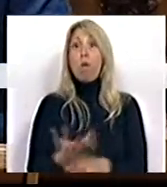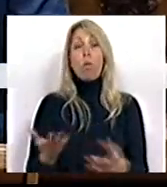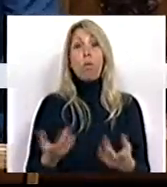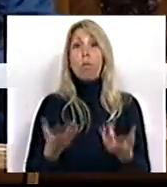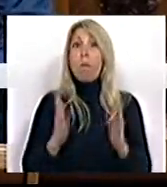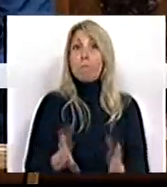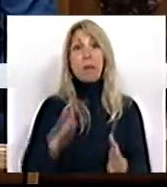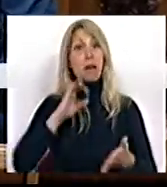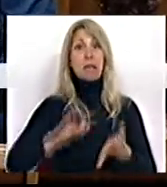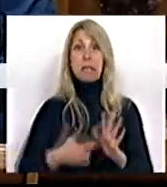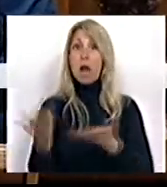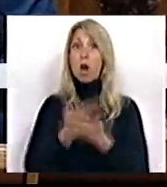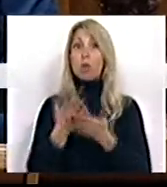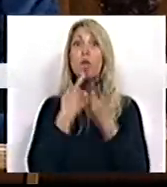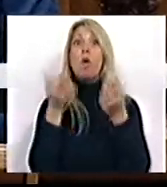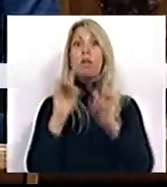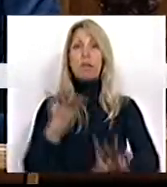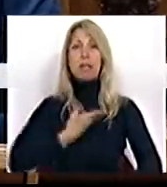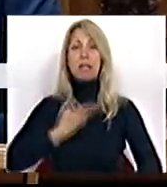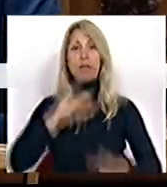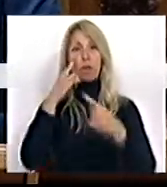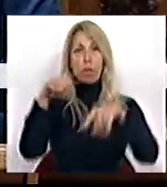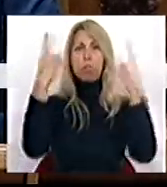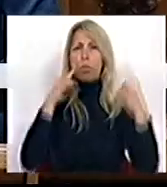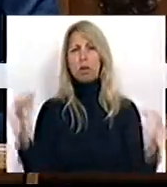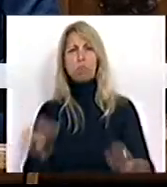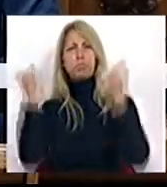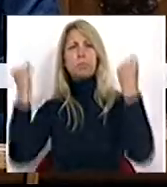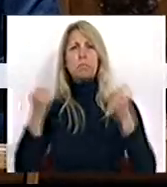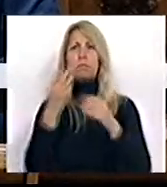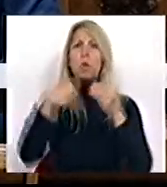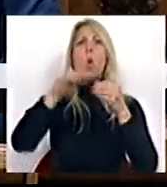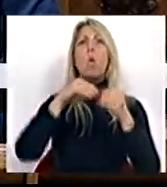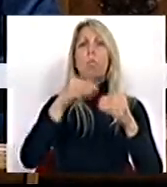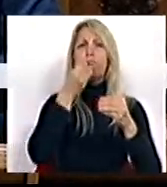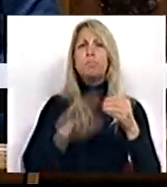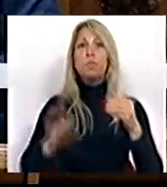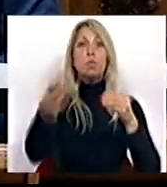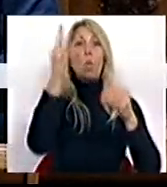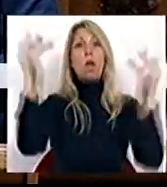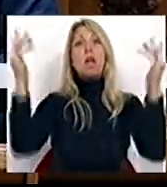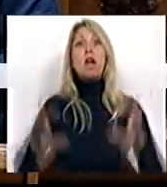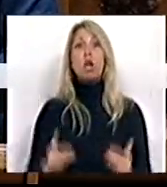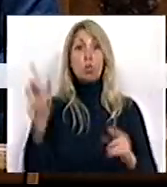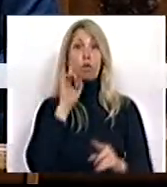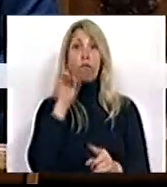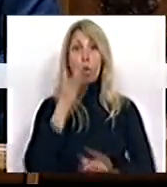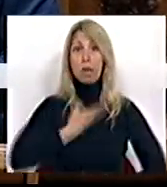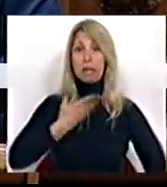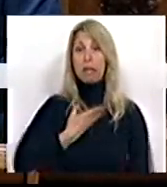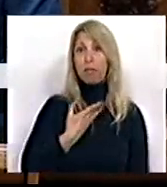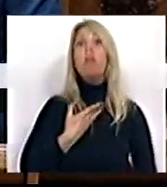incontornável de renegociar a dívida pública, rejeitando a sua componente ilegítima, reduzindo os montantes em dívida,